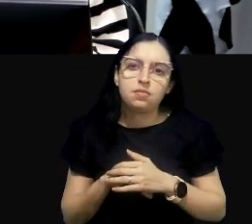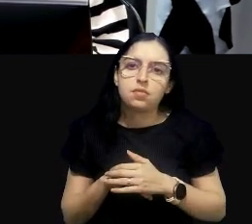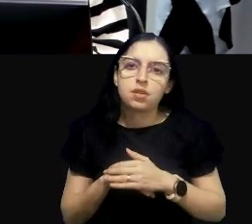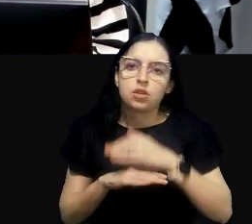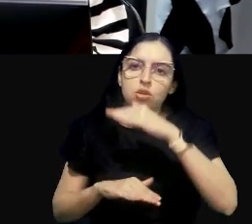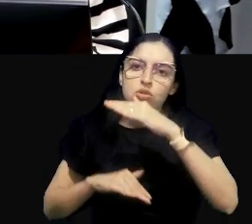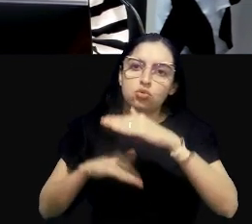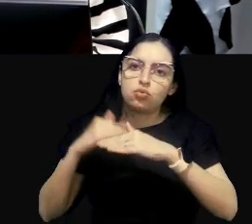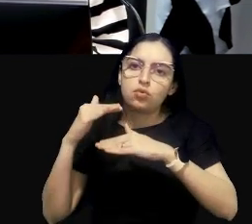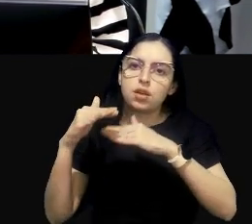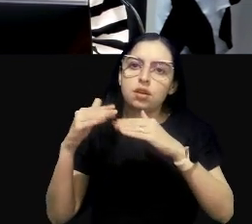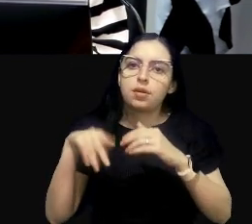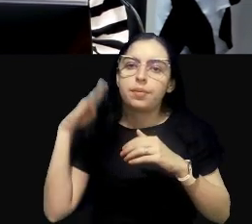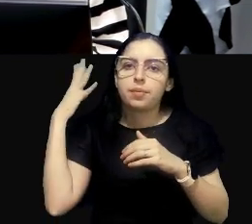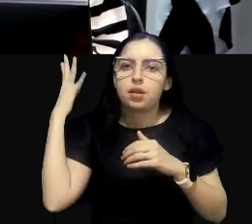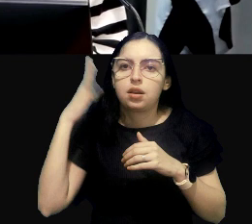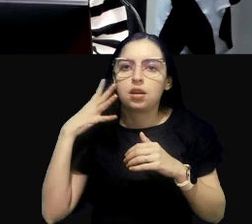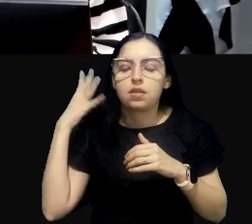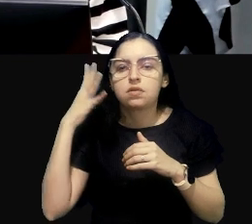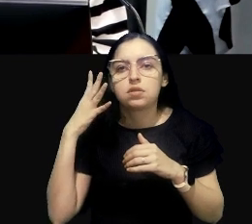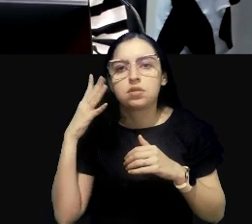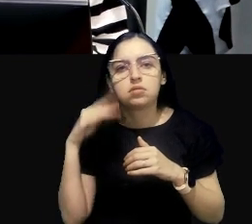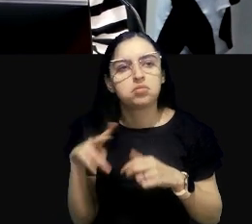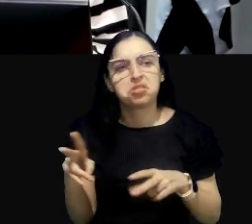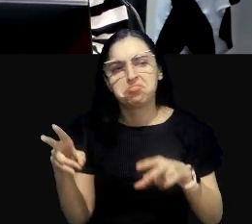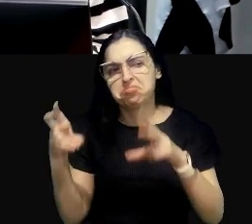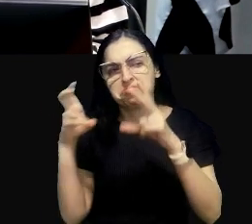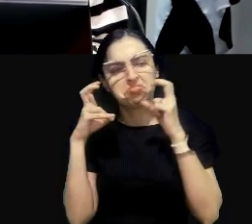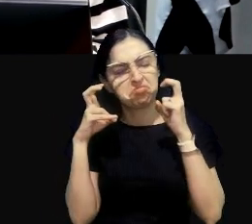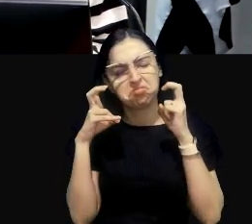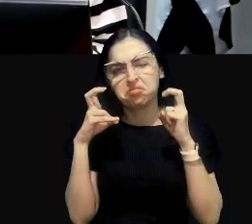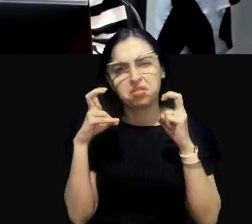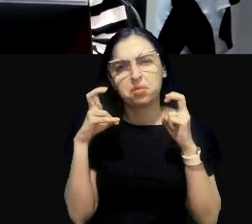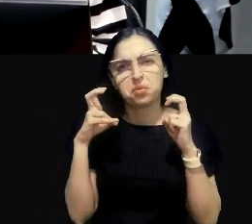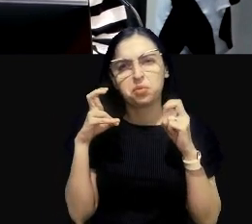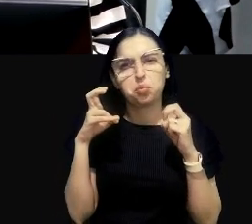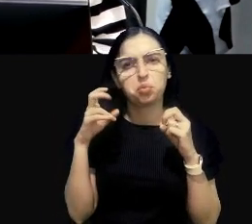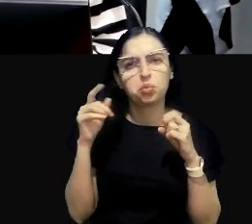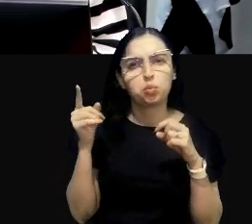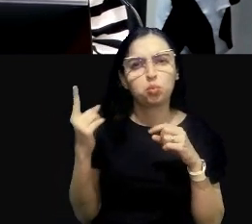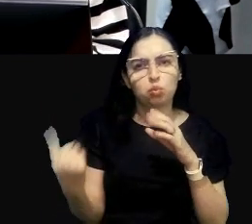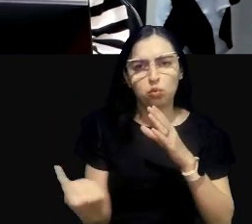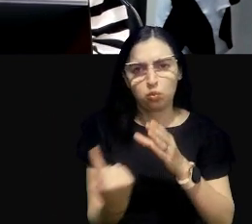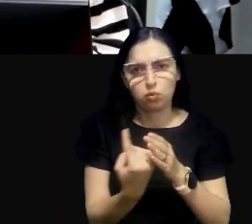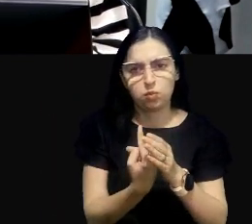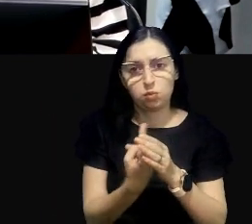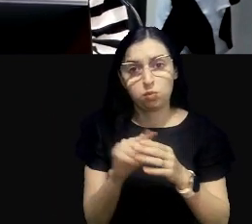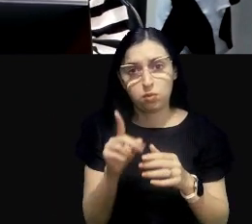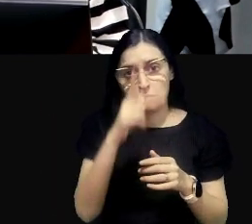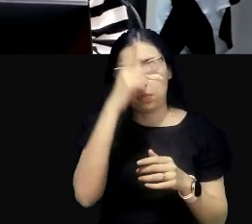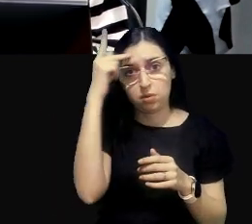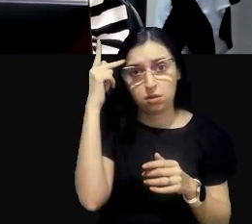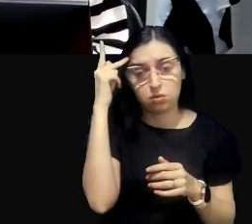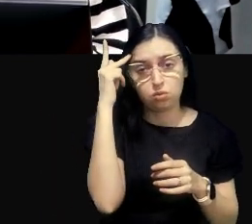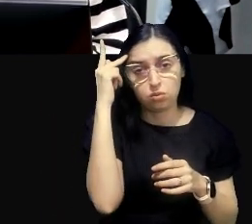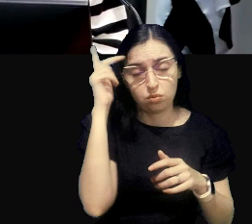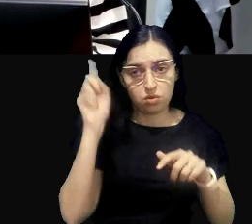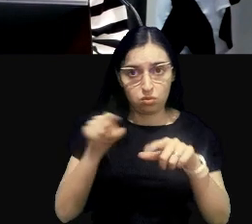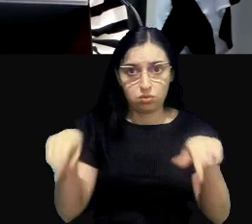palestra, eu não percebi e entrou um indivíduo local,